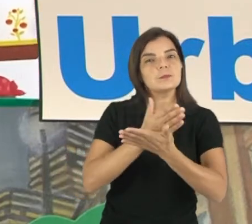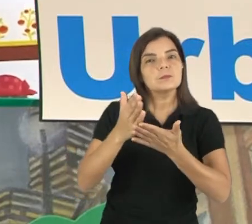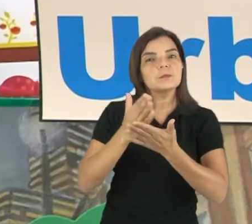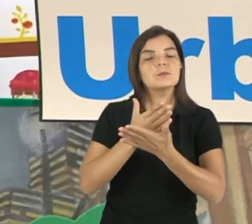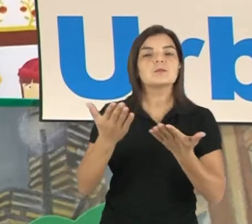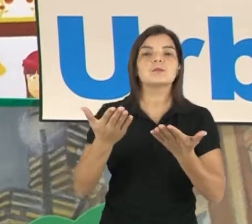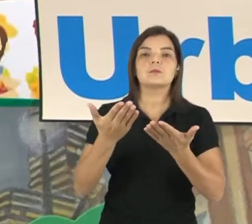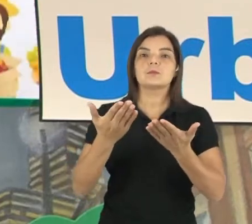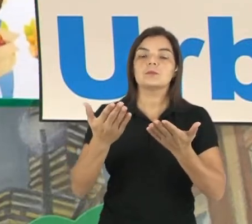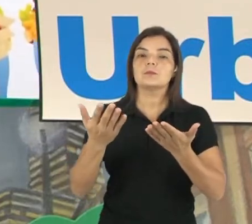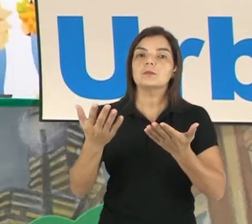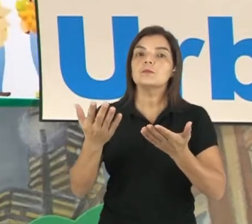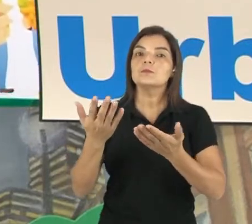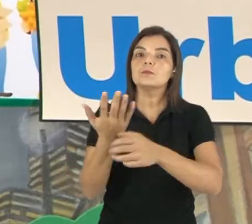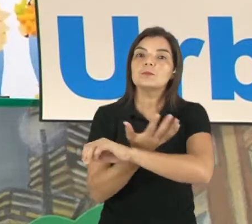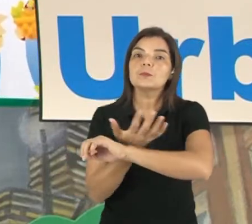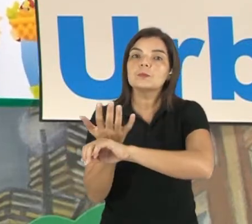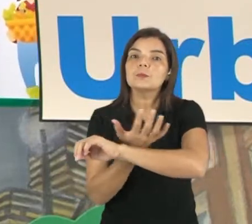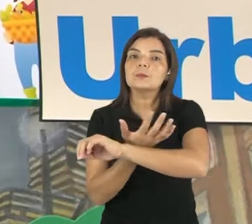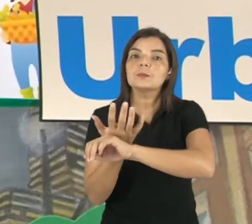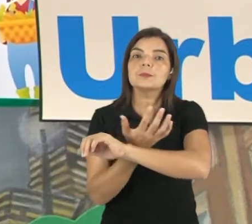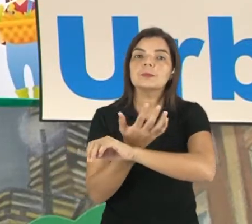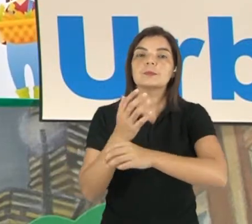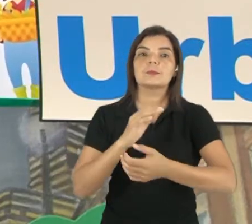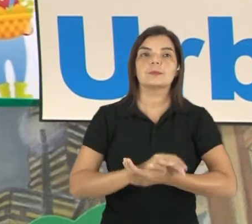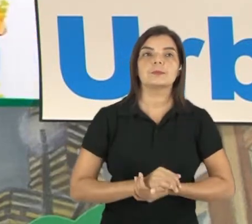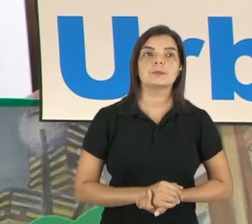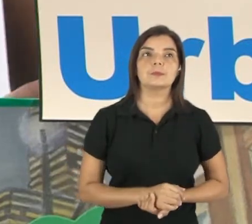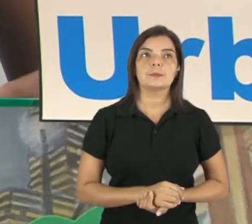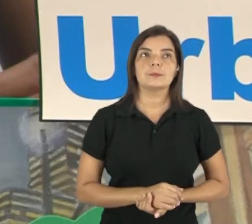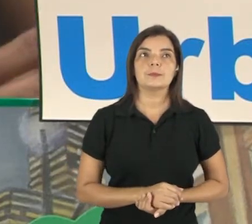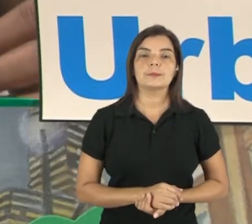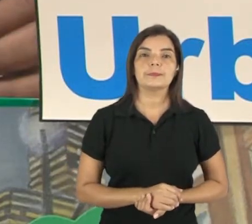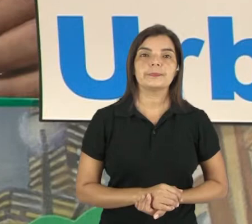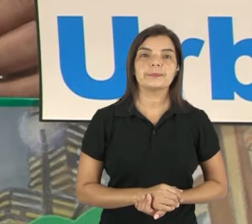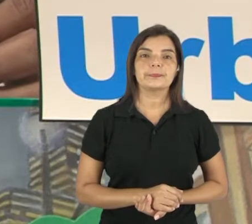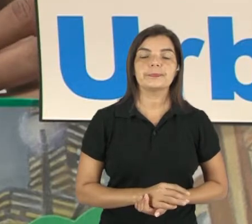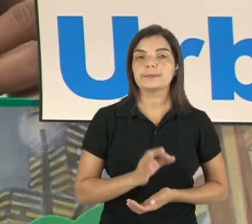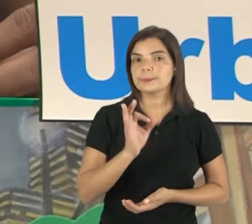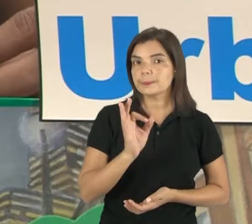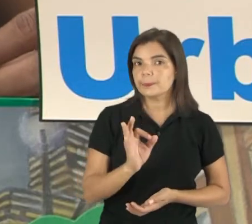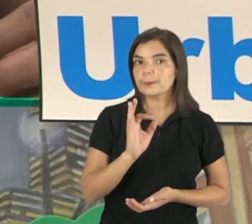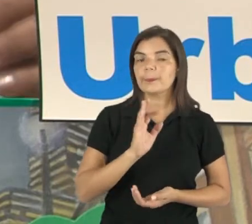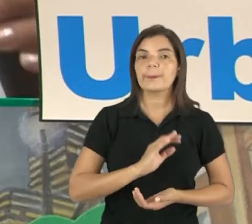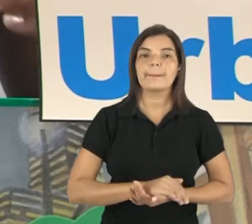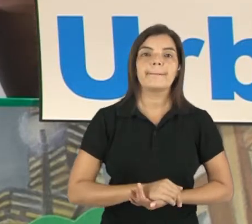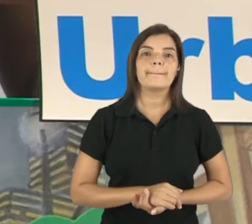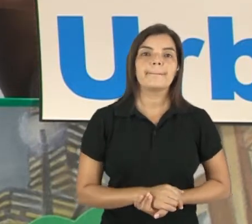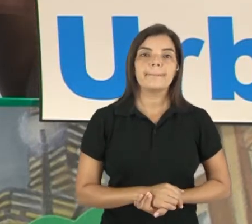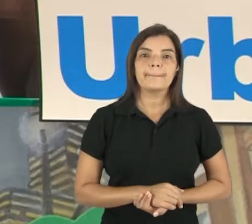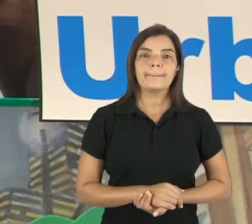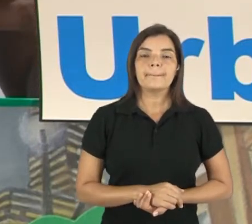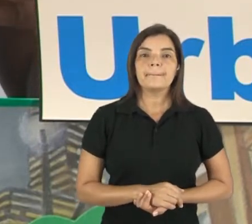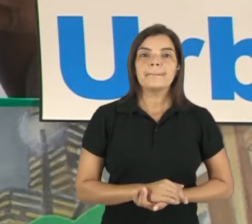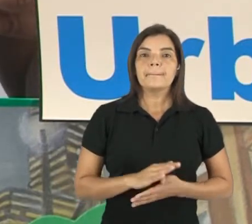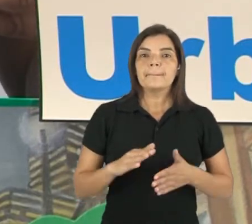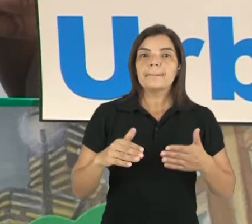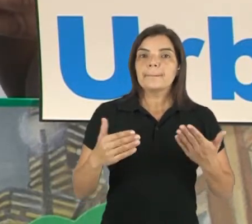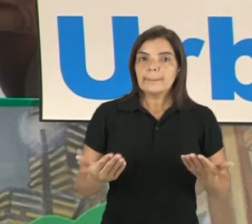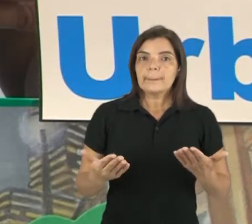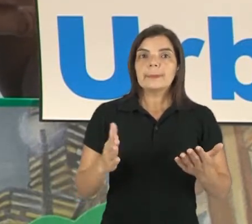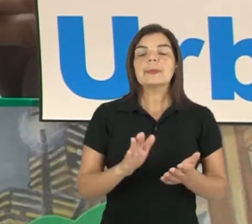plantas, plantações, certinho? Então,